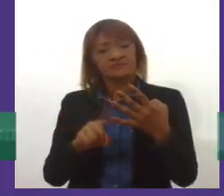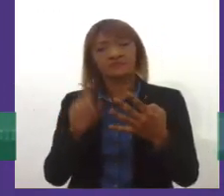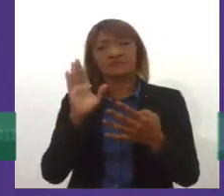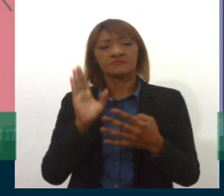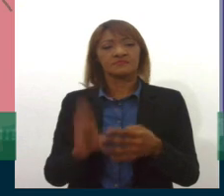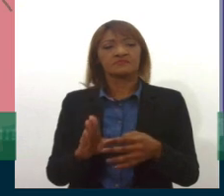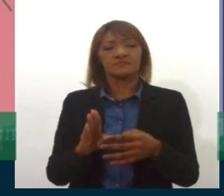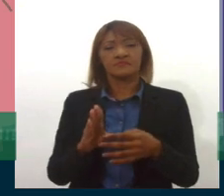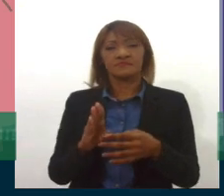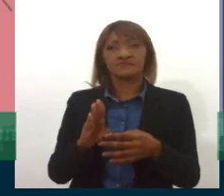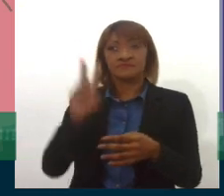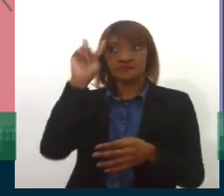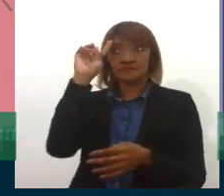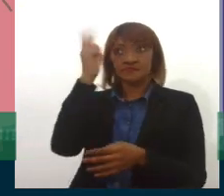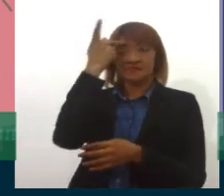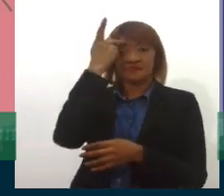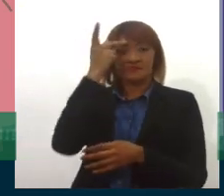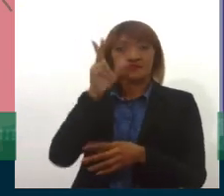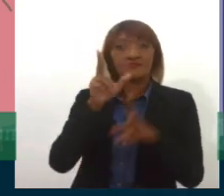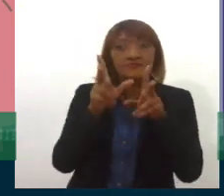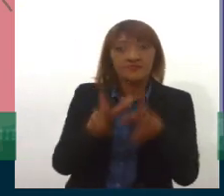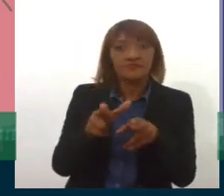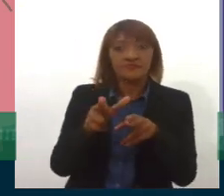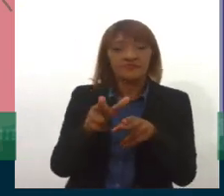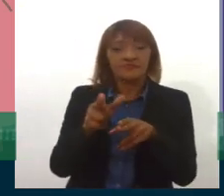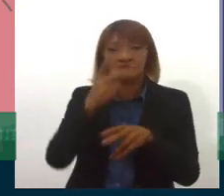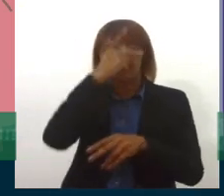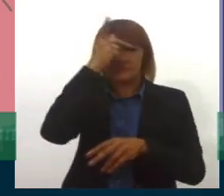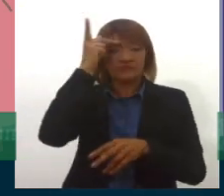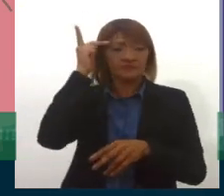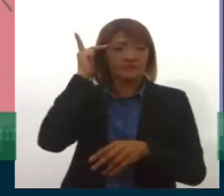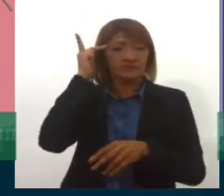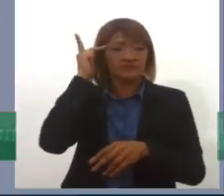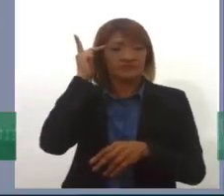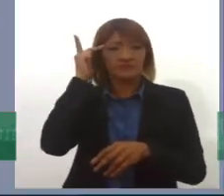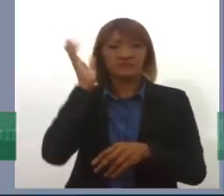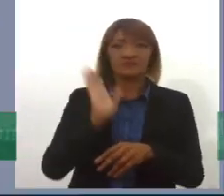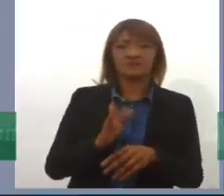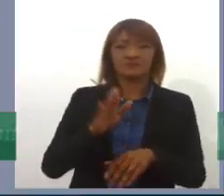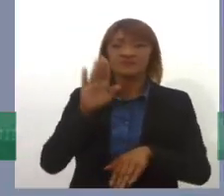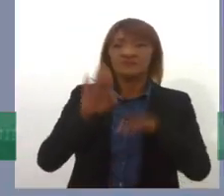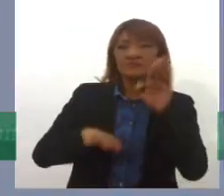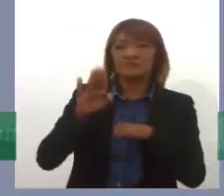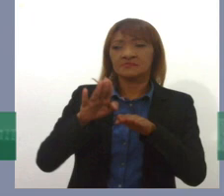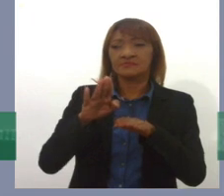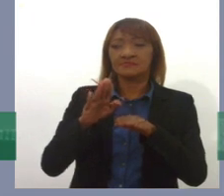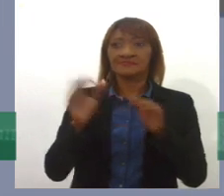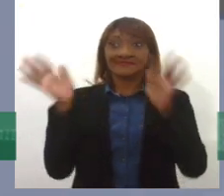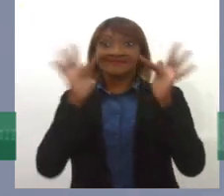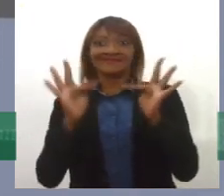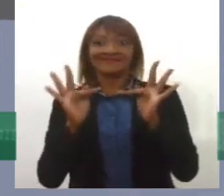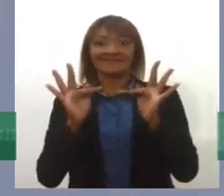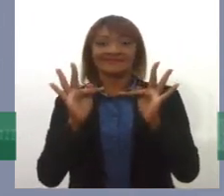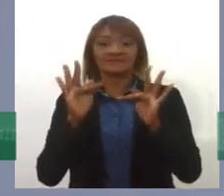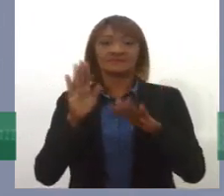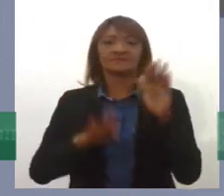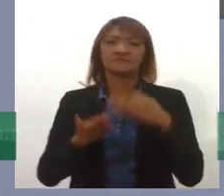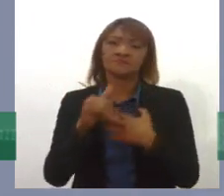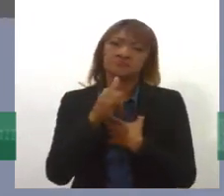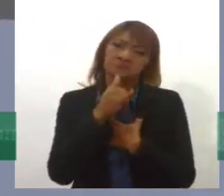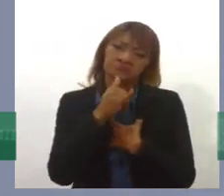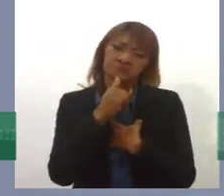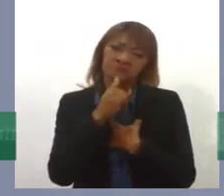bipolaridade, um transtorno que leva a pessoa a oscilar entre fases de felicidade e fases